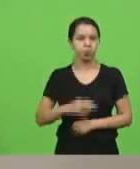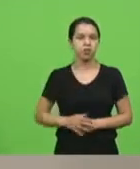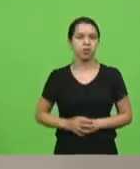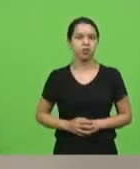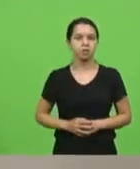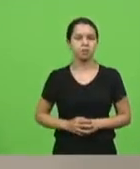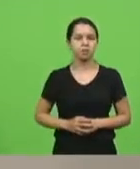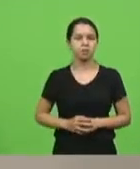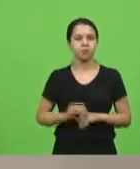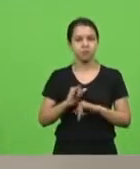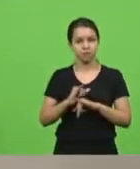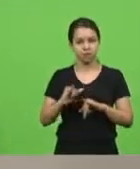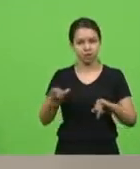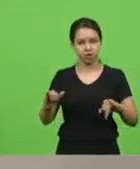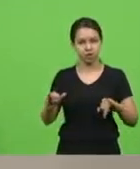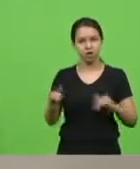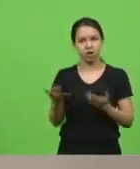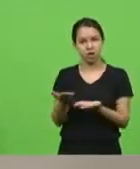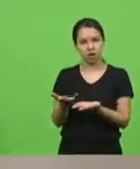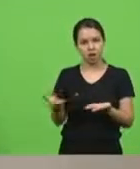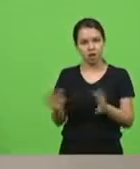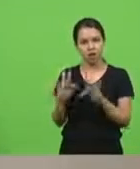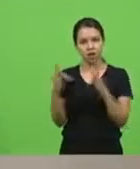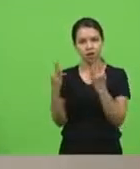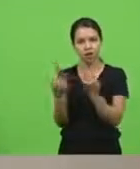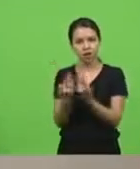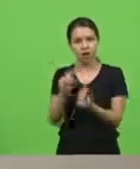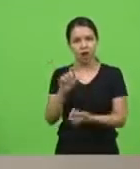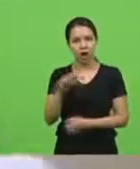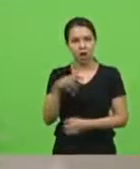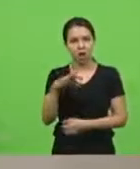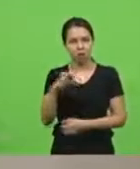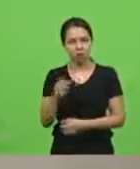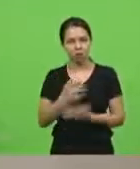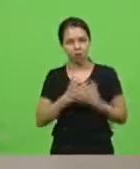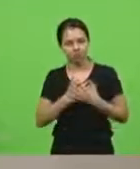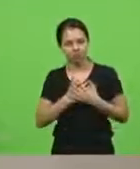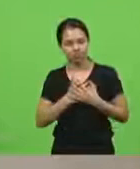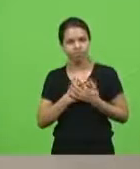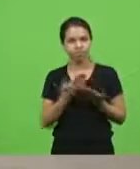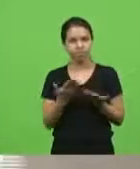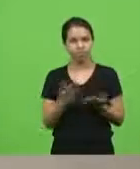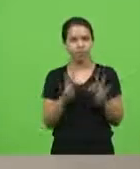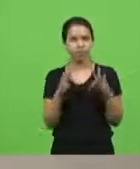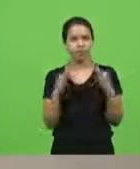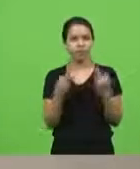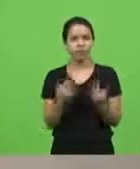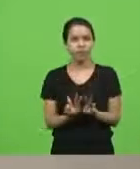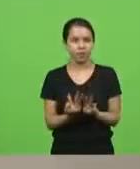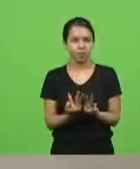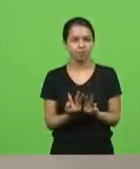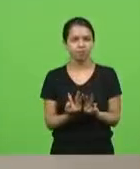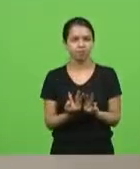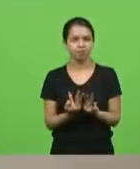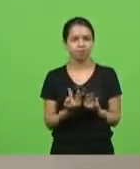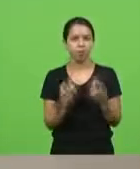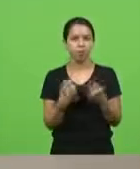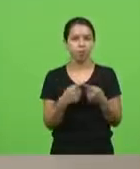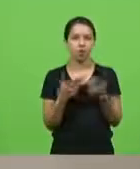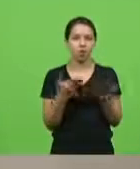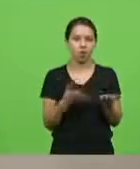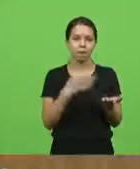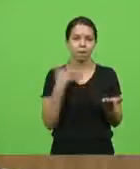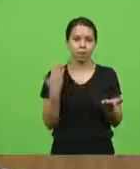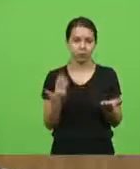senhor Áureo Ramos de Souza, apesar pelo seu falecimento, em discussão. Em discussão, senhor presidente. Em discussão, autor deputado Nazareno